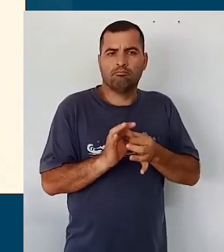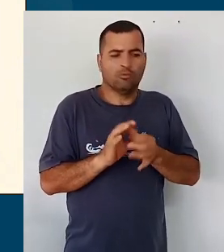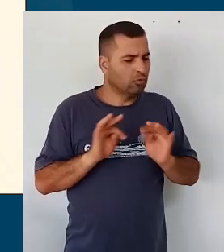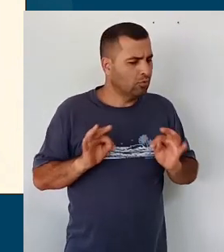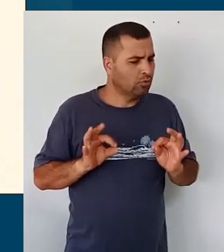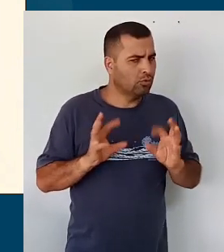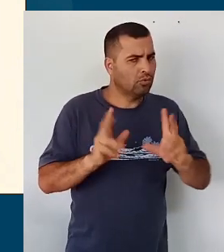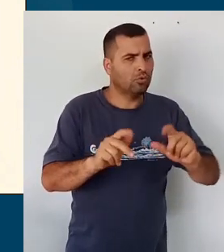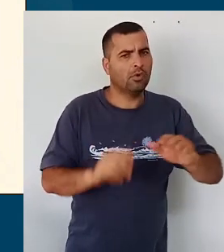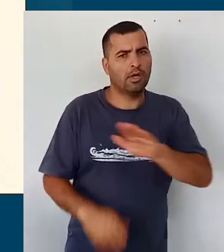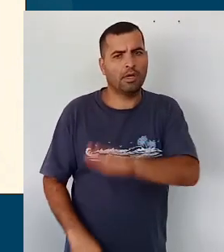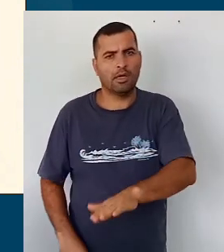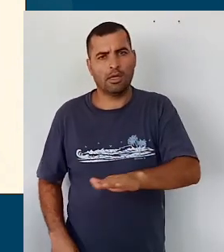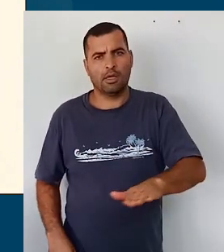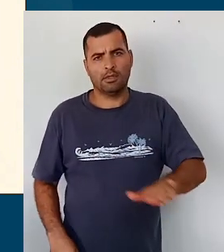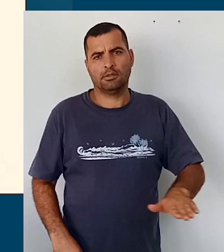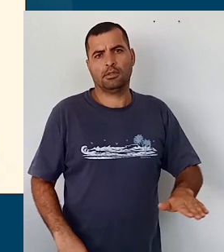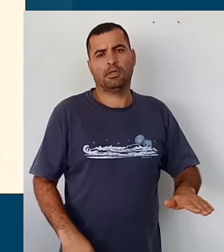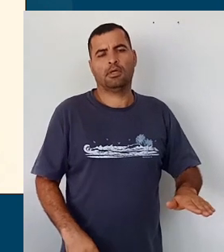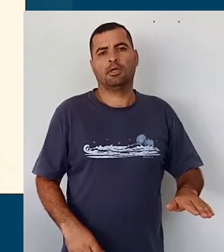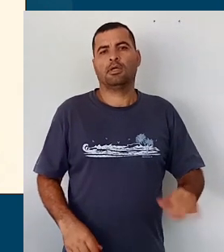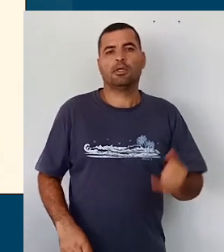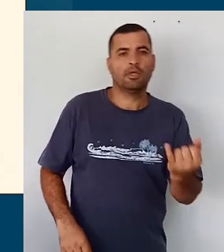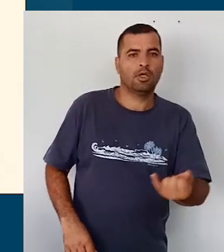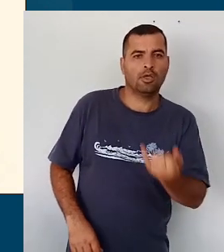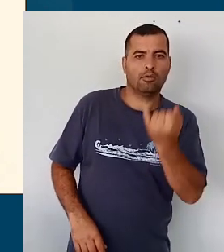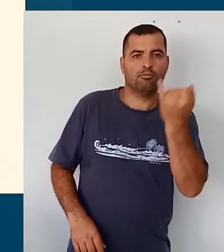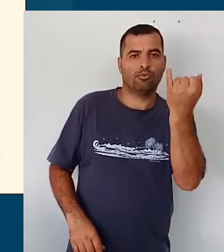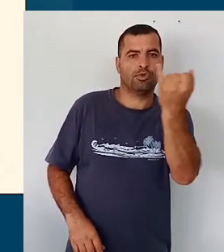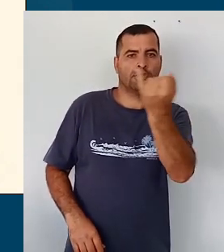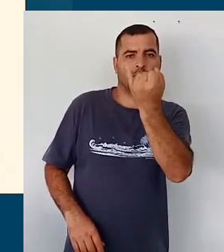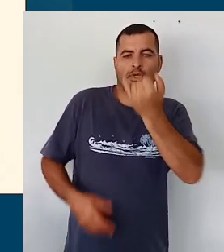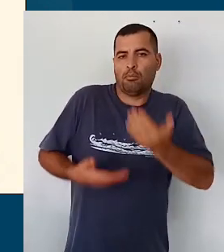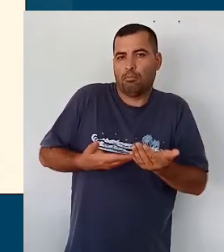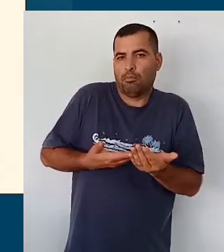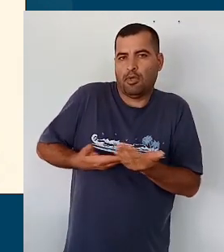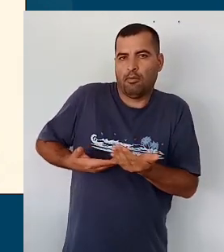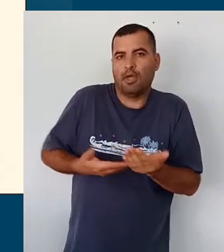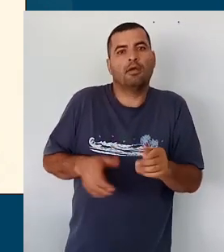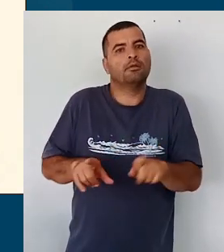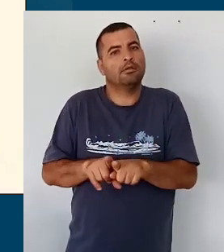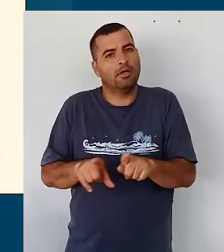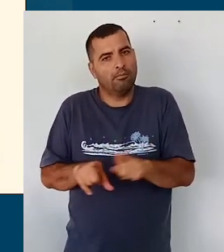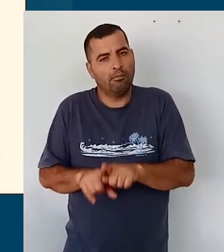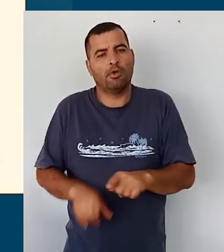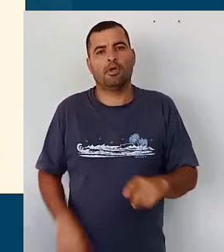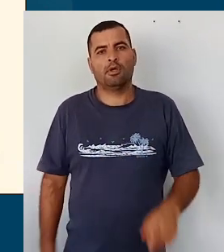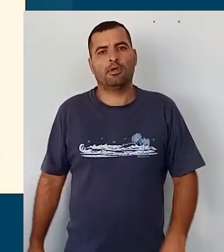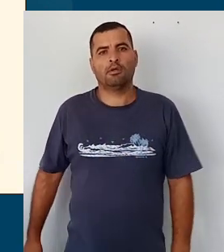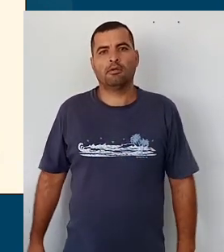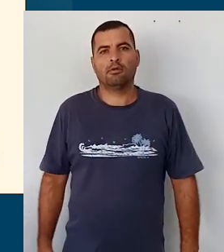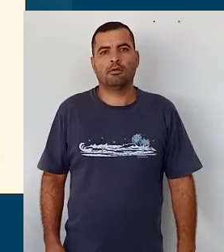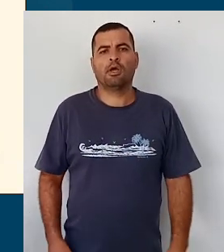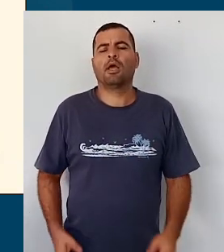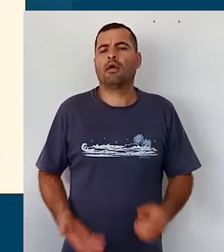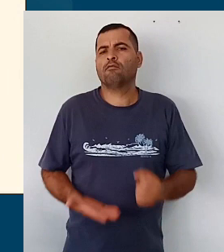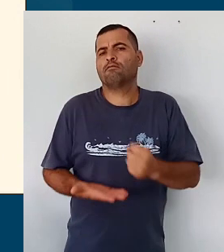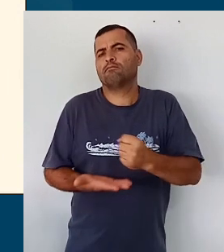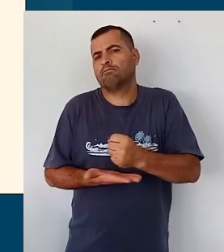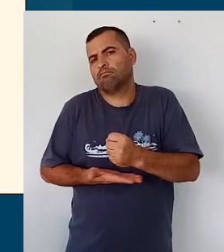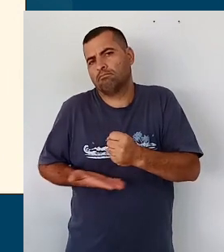todas as crianças, mas principalmente com os bebês, essa construção de vínculo se faz muito fundamental.